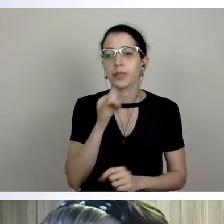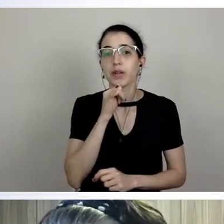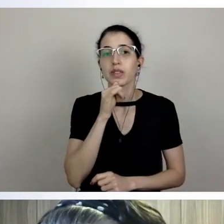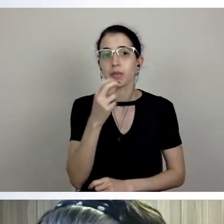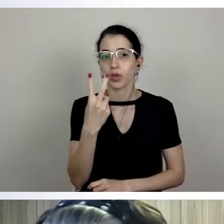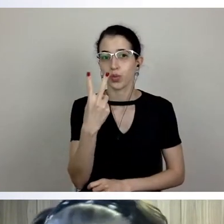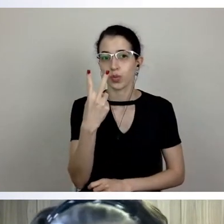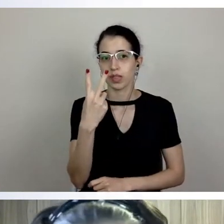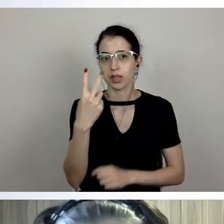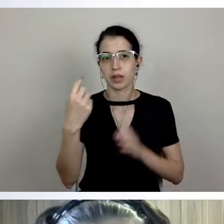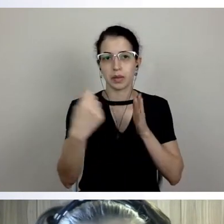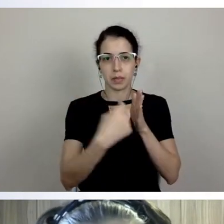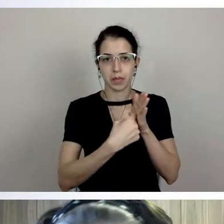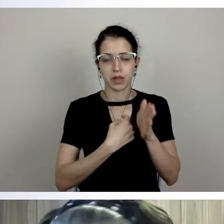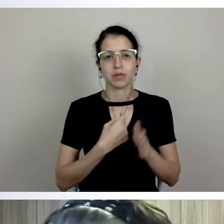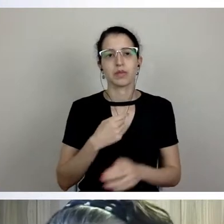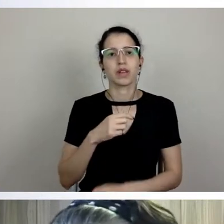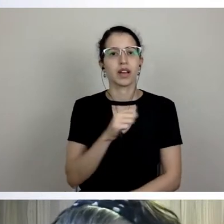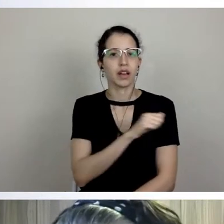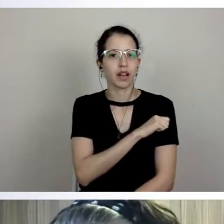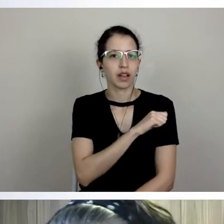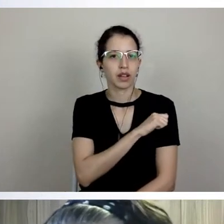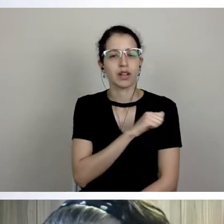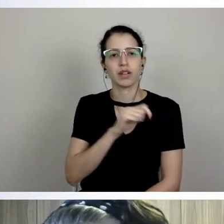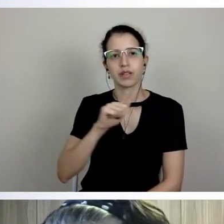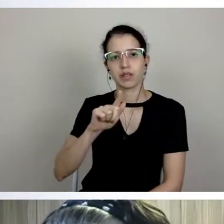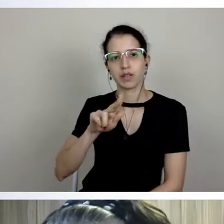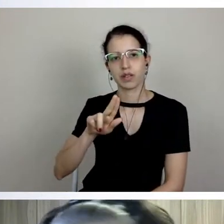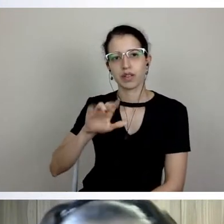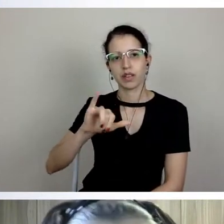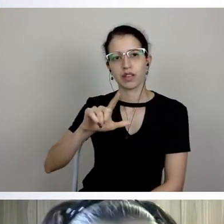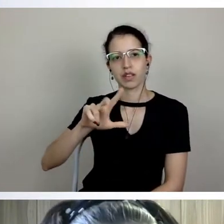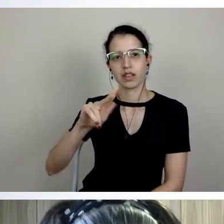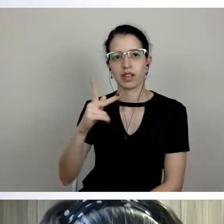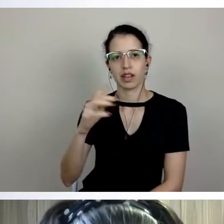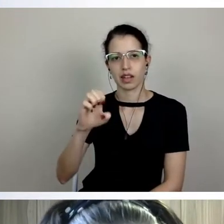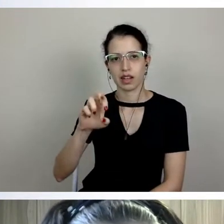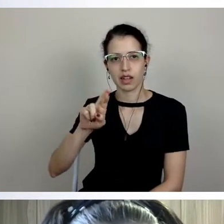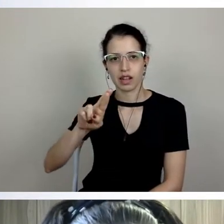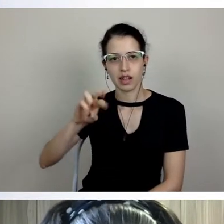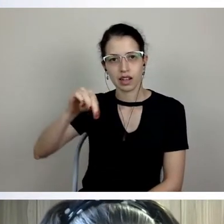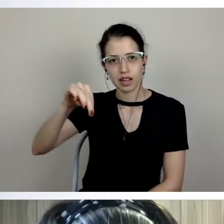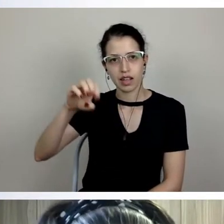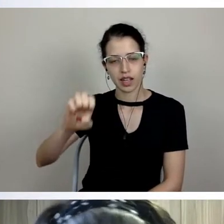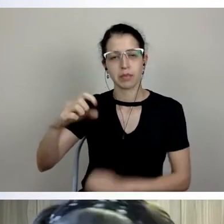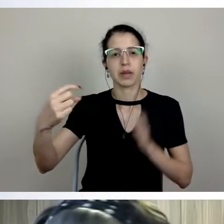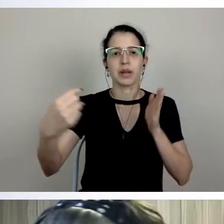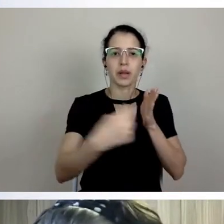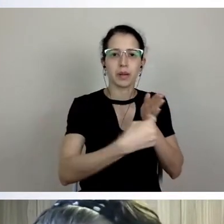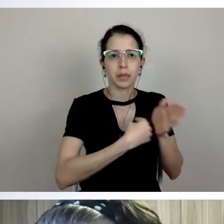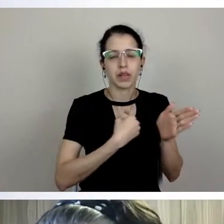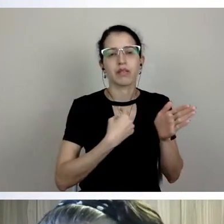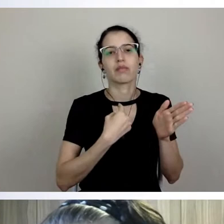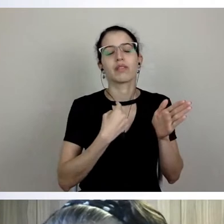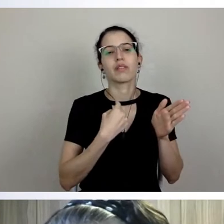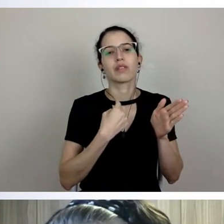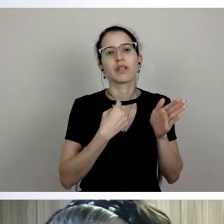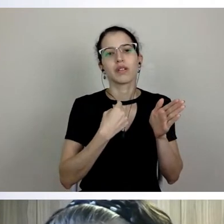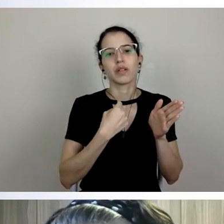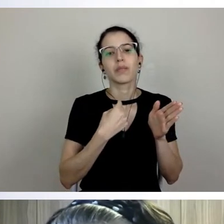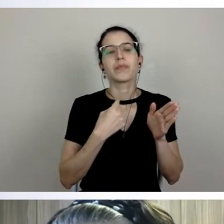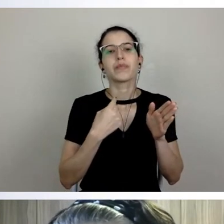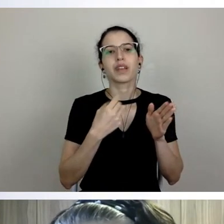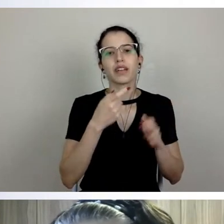uma é do Guilherme Cieto, que é estudante da Engenharia de Produção, diz que traz, inclusive, o resultado já de conversas com colegas,